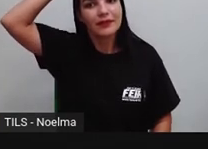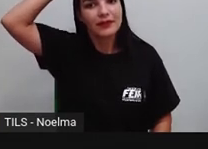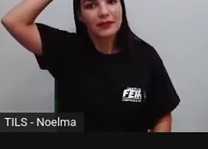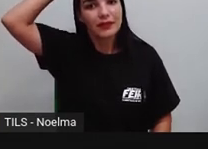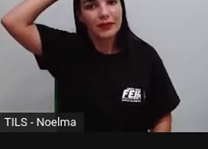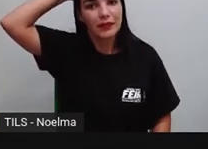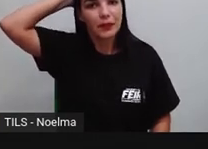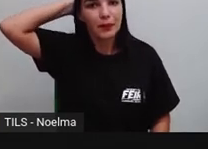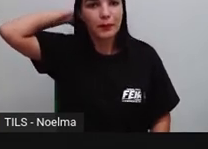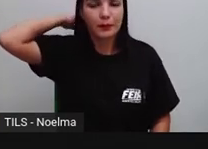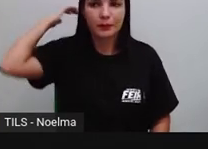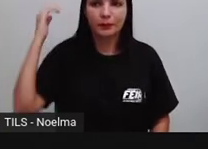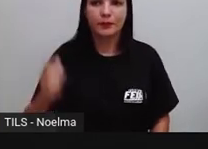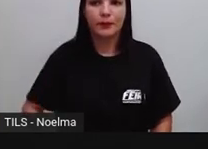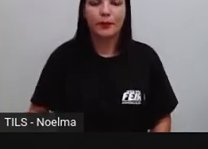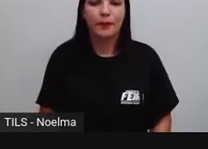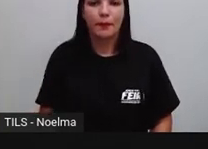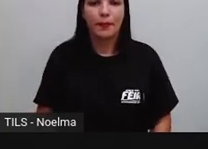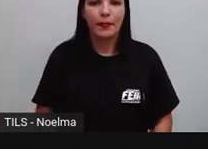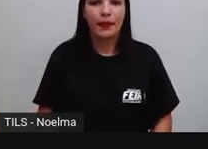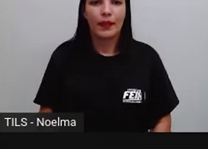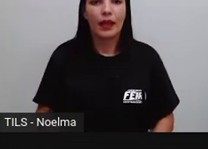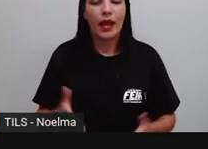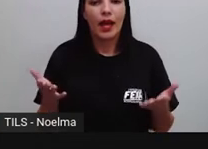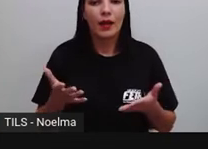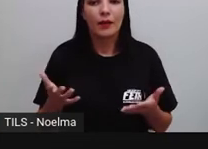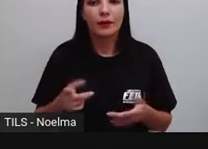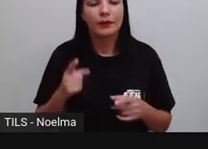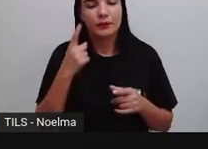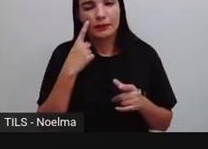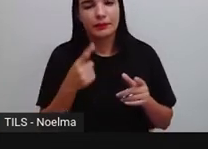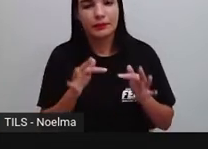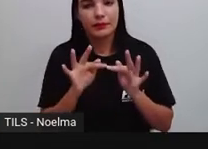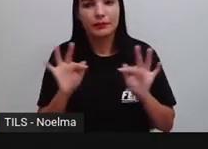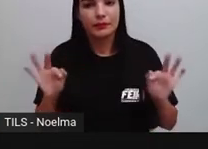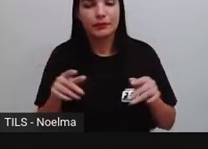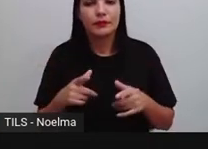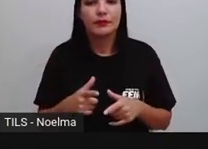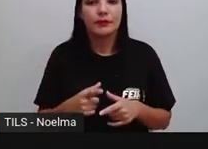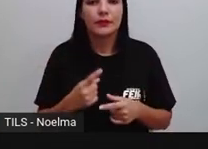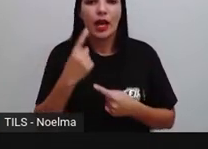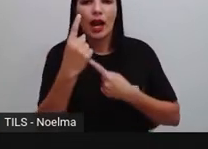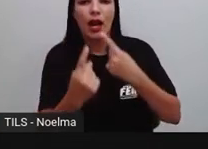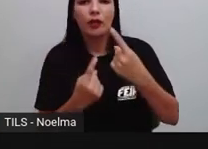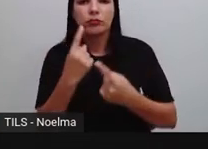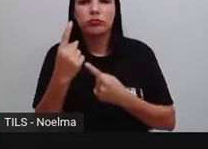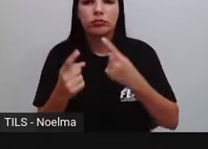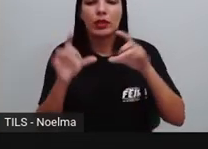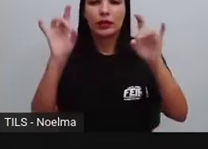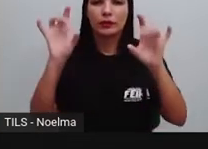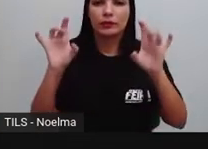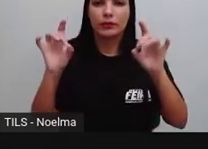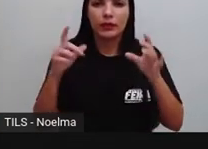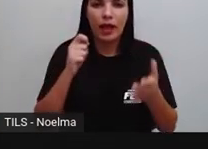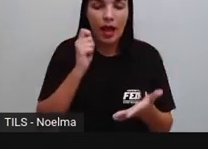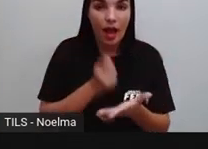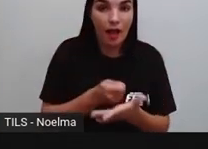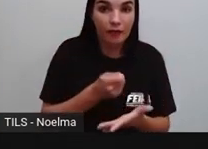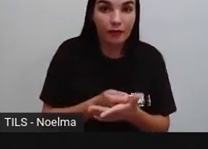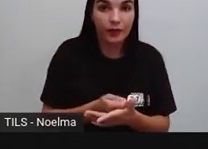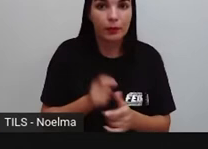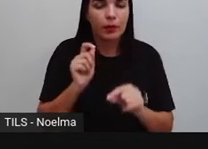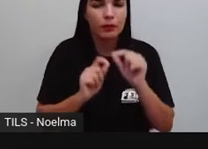Vamos começar, viu? Observe os verbos destacados. Alguns especialistas, no entanto, afirmam que